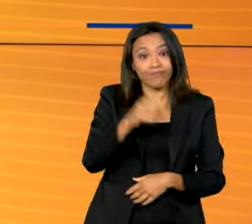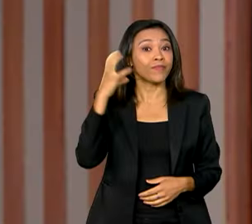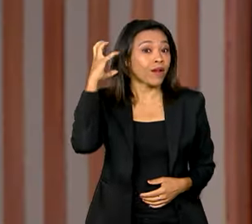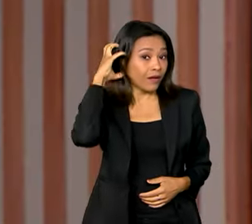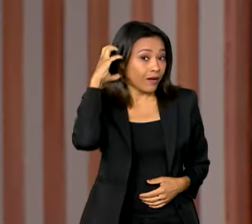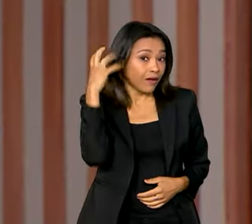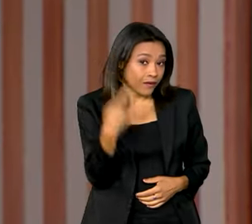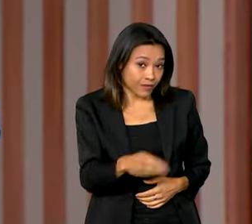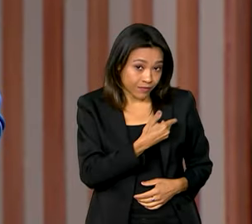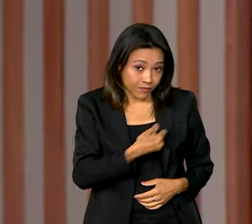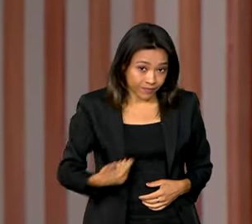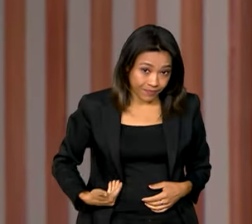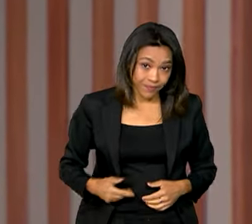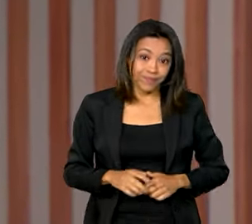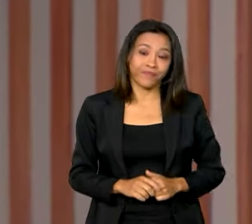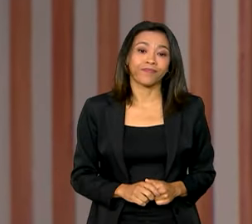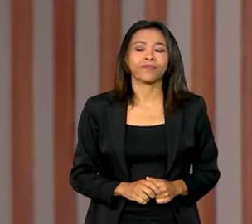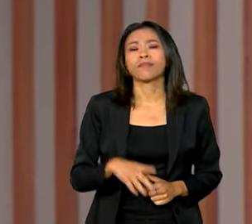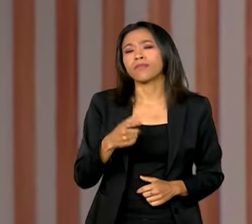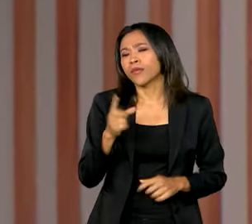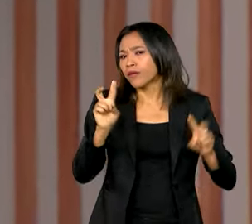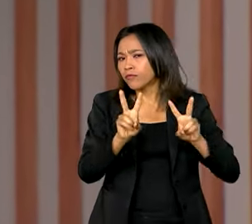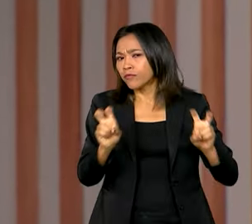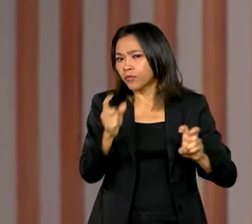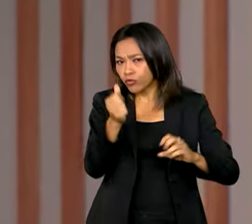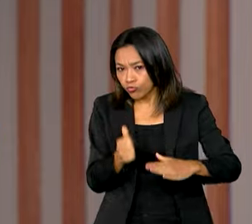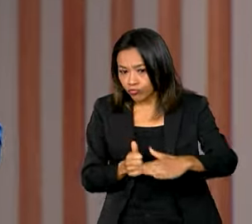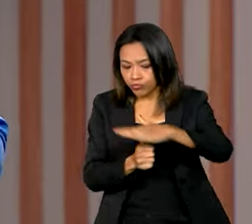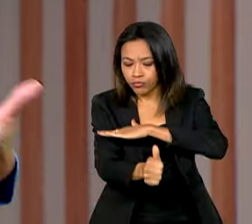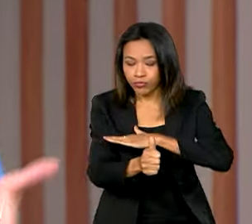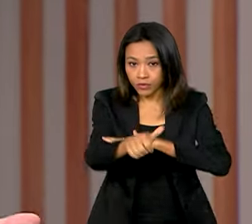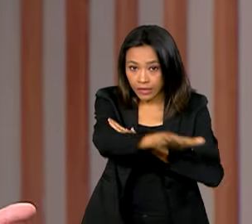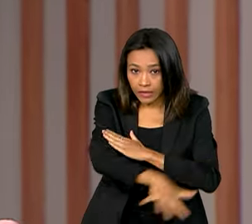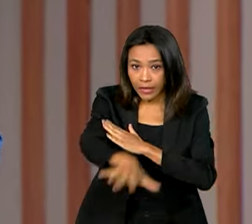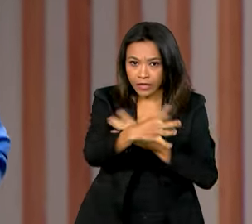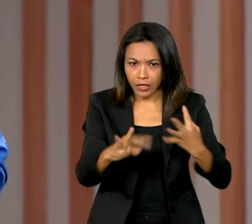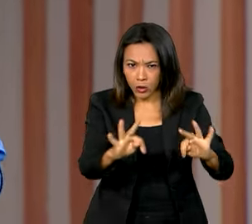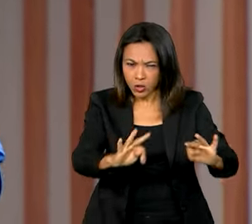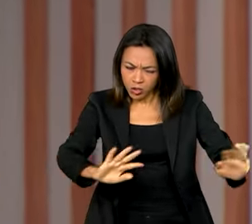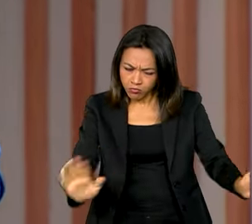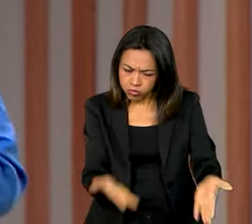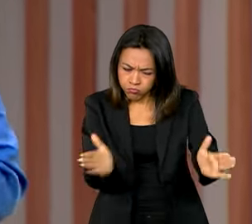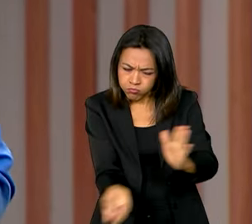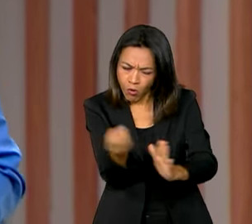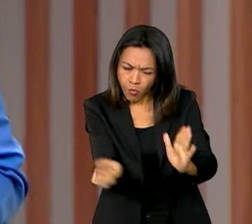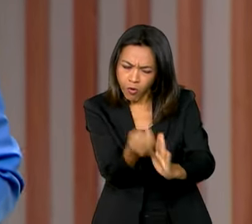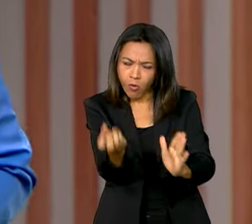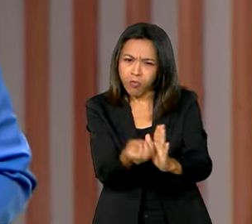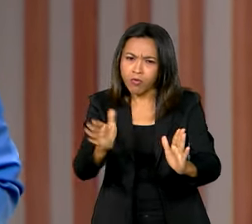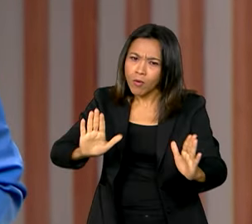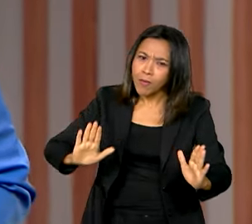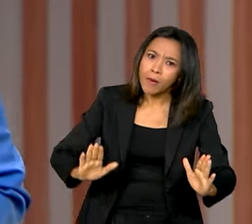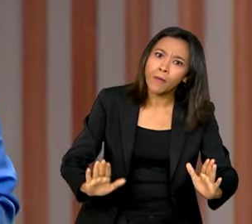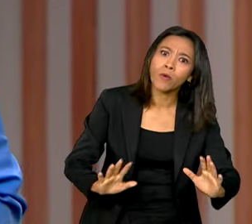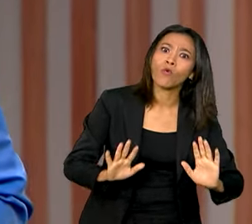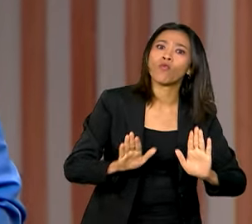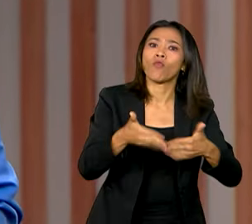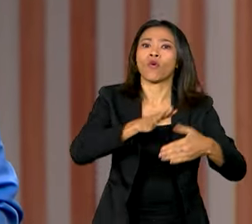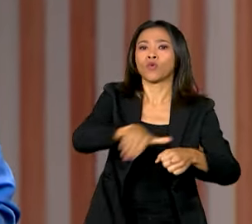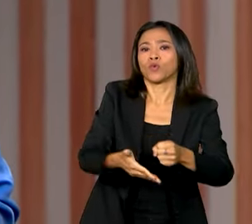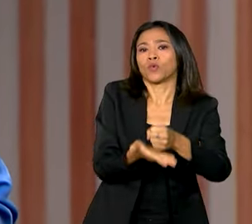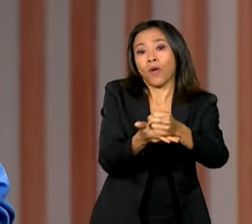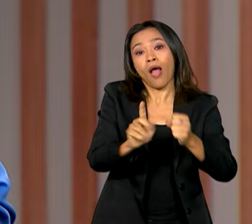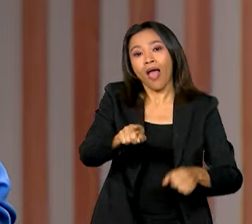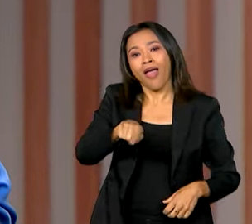GOV. Investir em tecnologia para produzir mais e de forma sustentável. Essa é a indústria